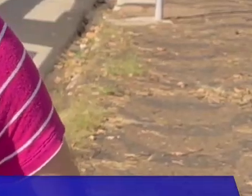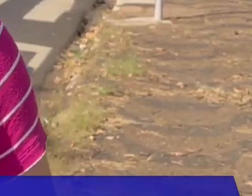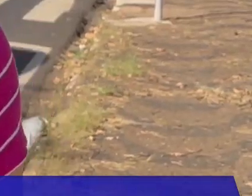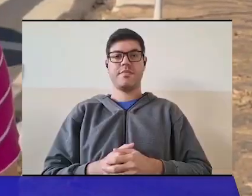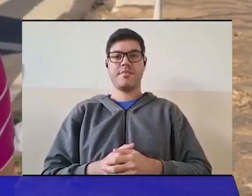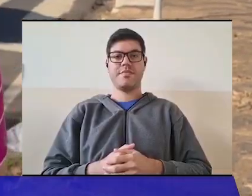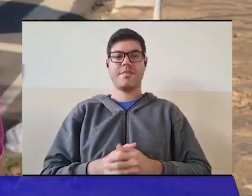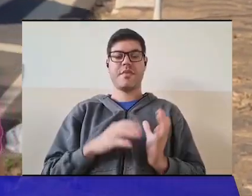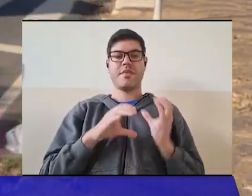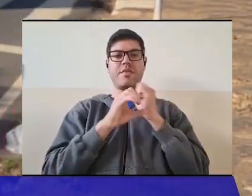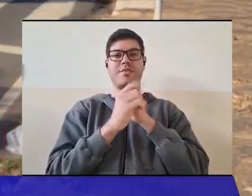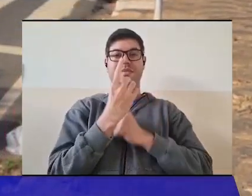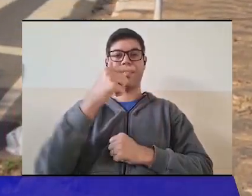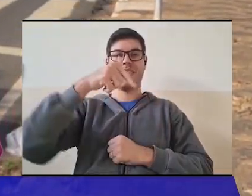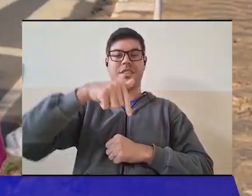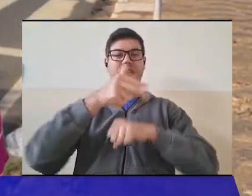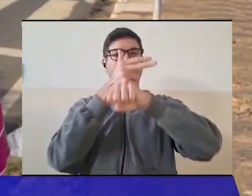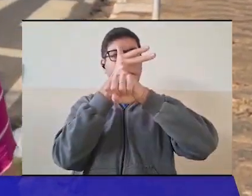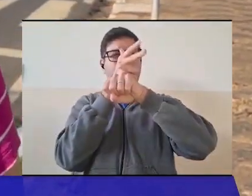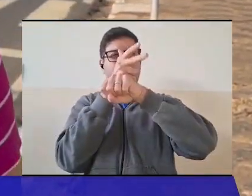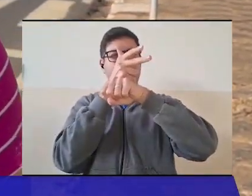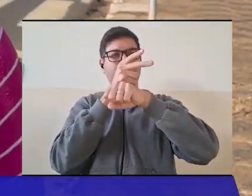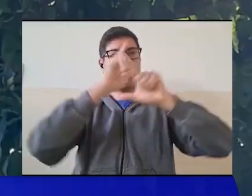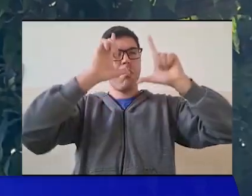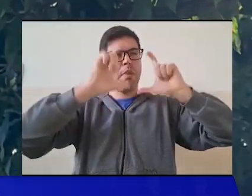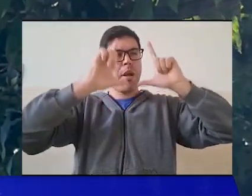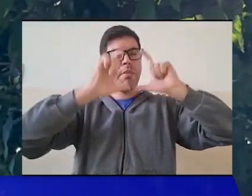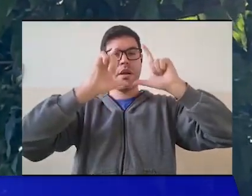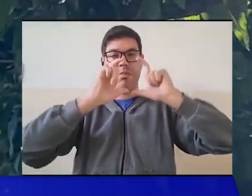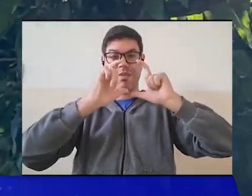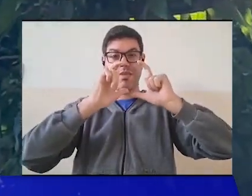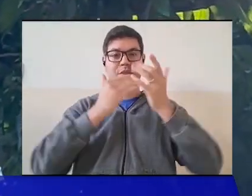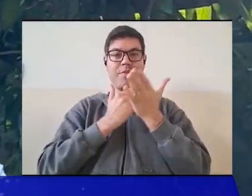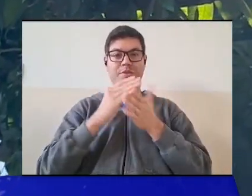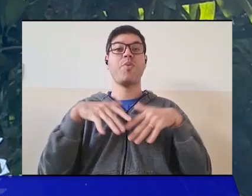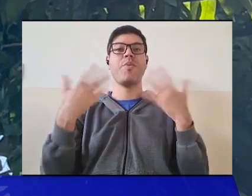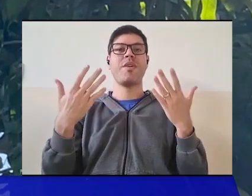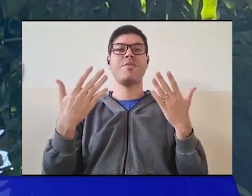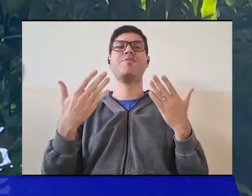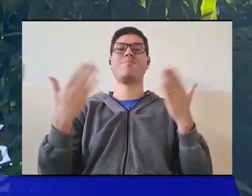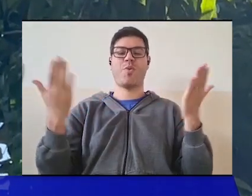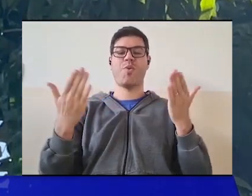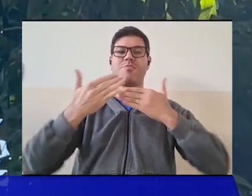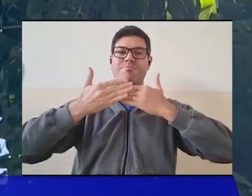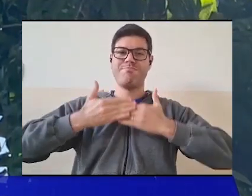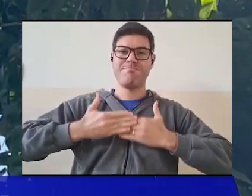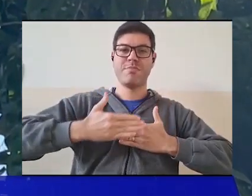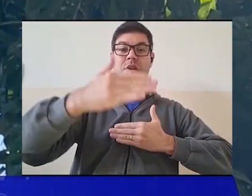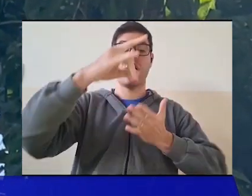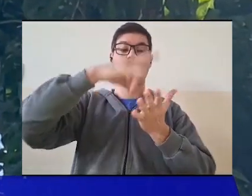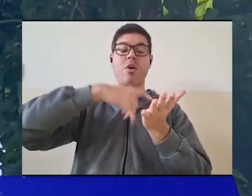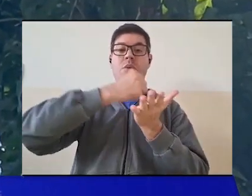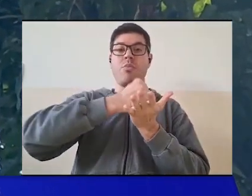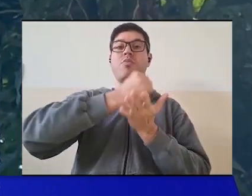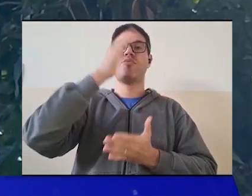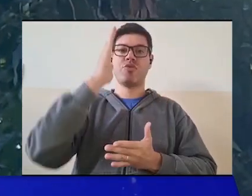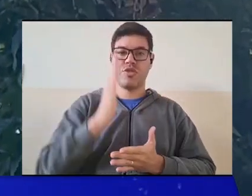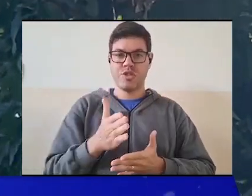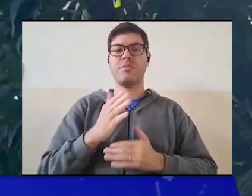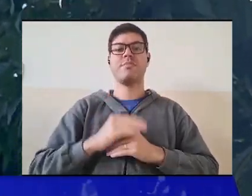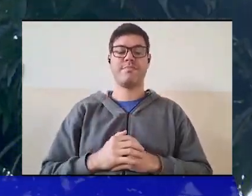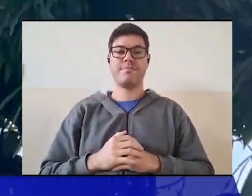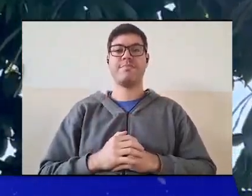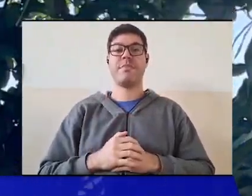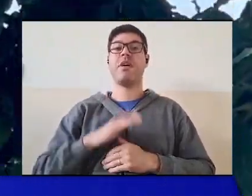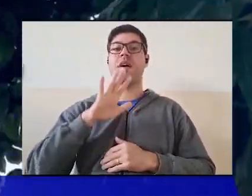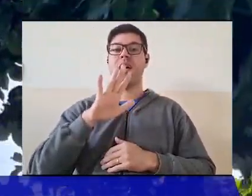Os 17 equipamentos de fiscalização eletrônica começaram a emitir as multas a partir de hoje, dia 1º de agosto.